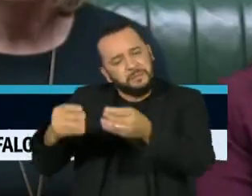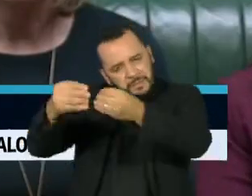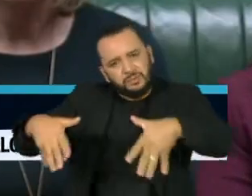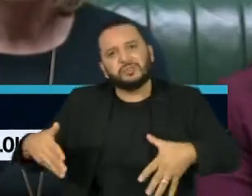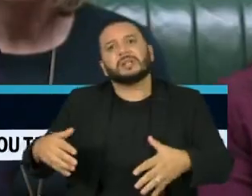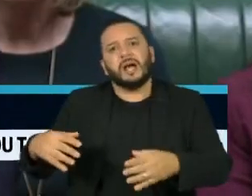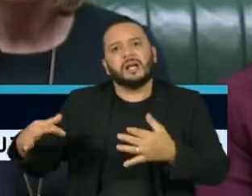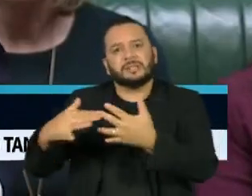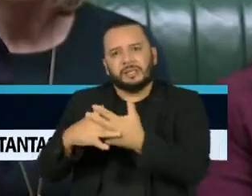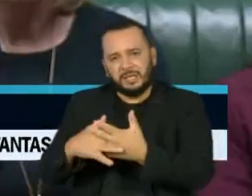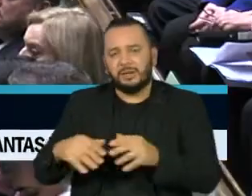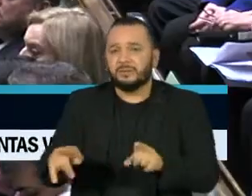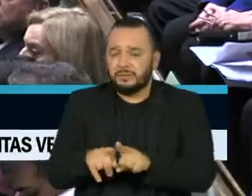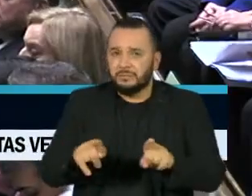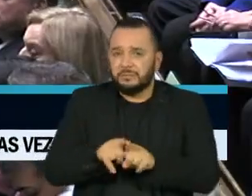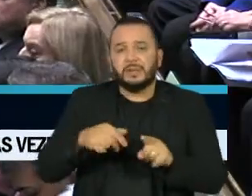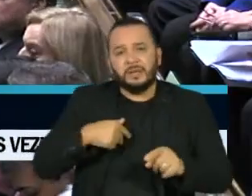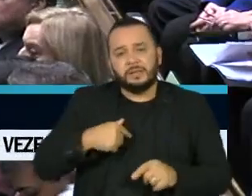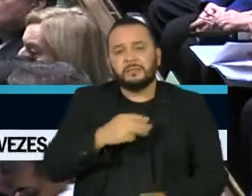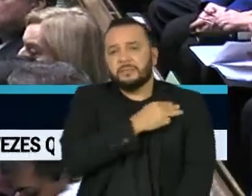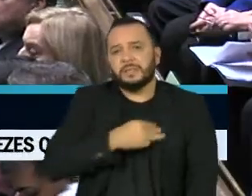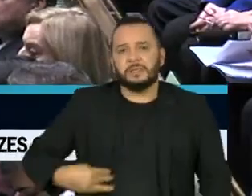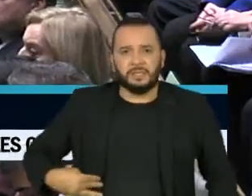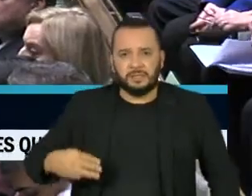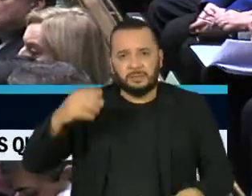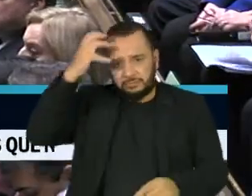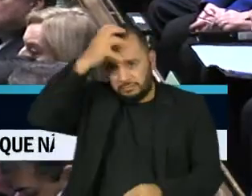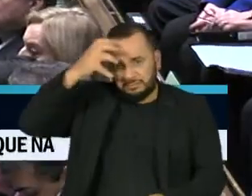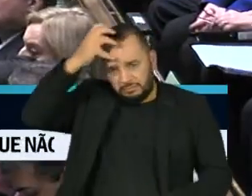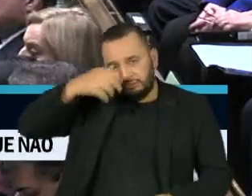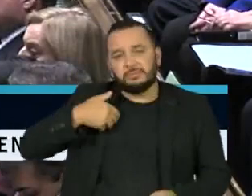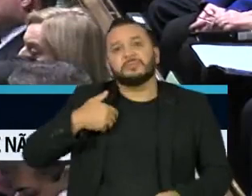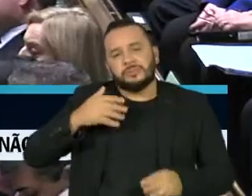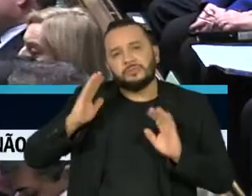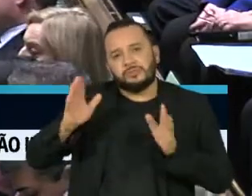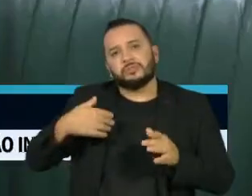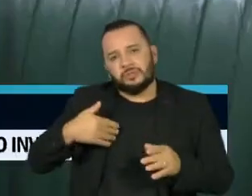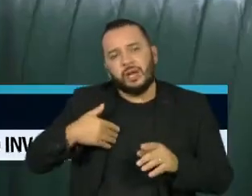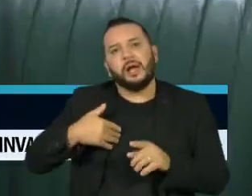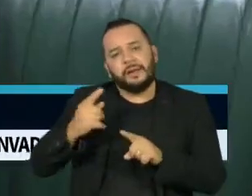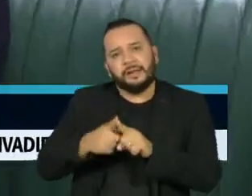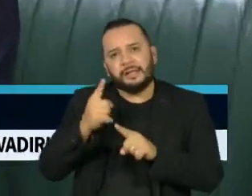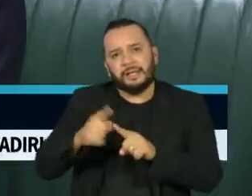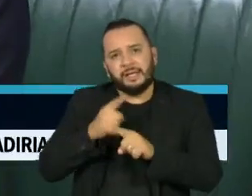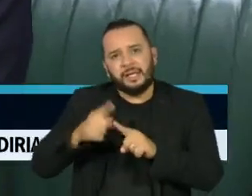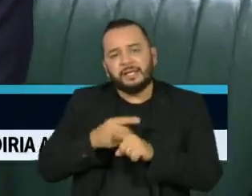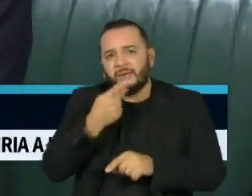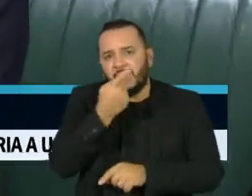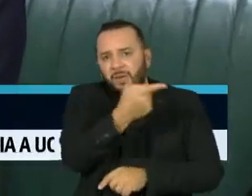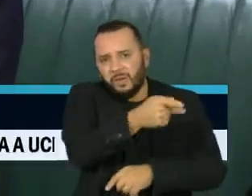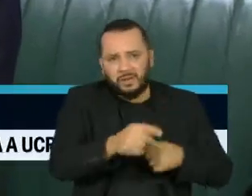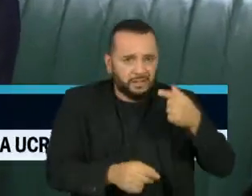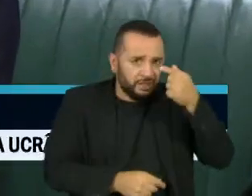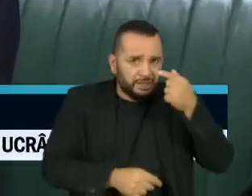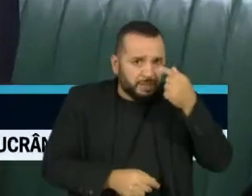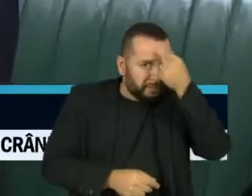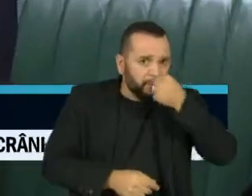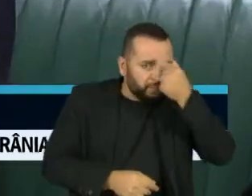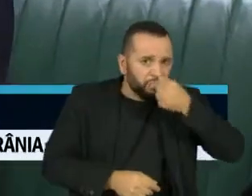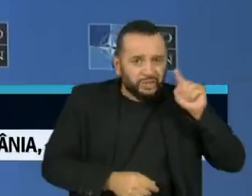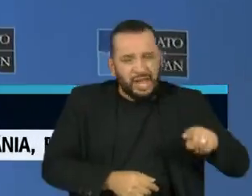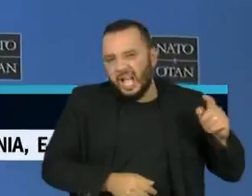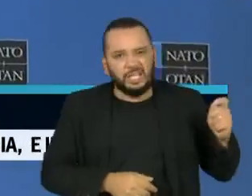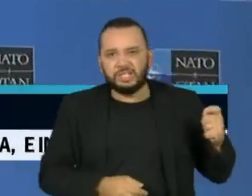primeiro-ministro britânico, Boris Johnson, chamou Putin de ditador e disse não acreditar que ele vá subjugar os